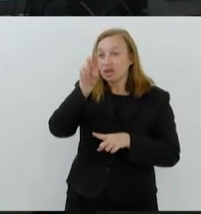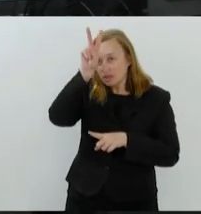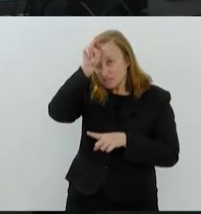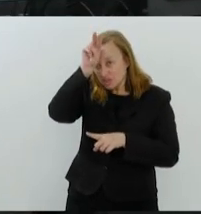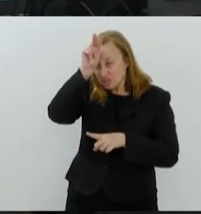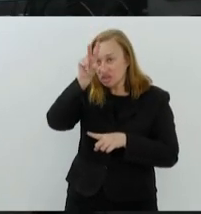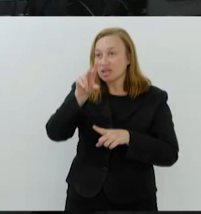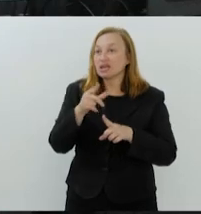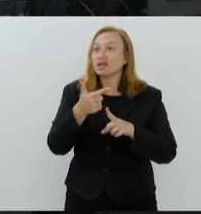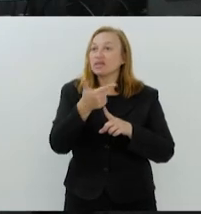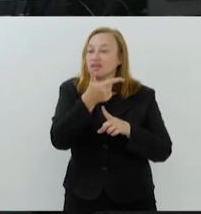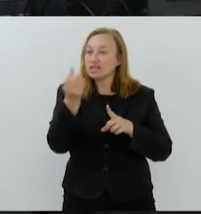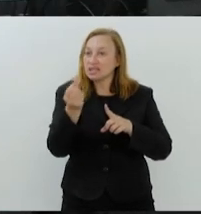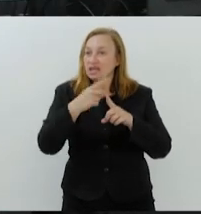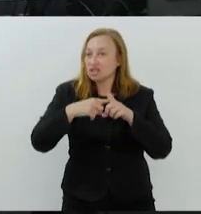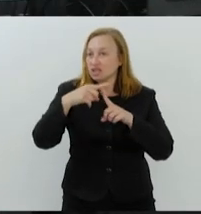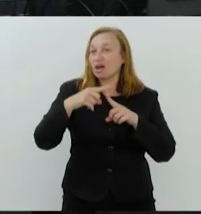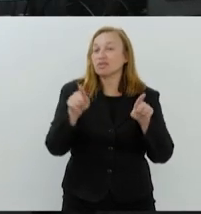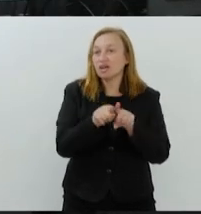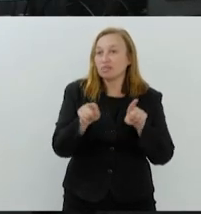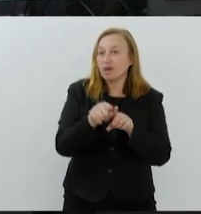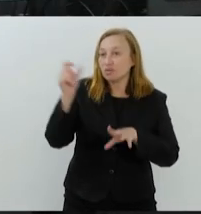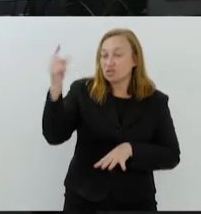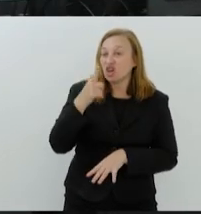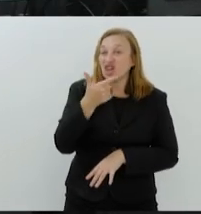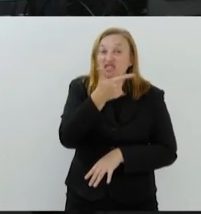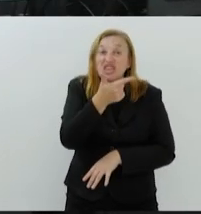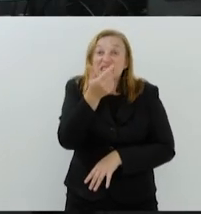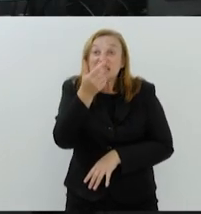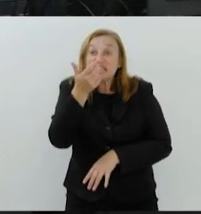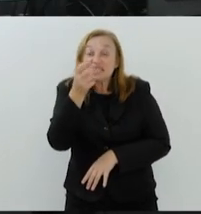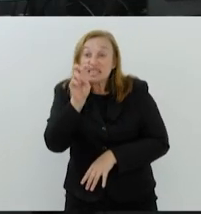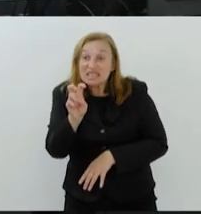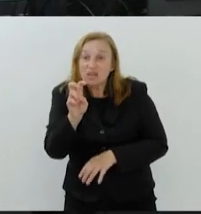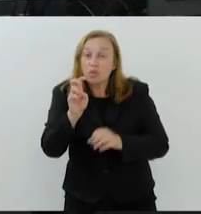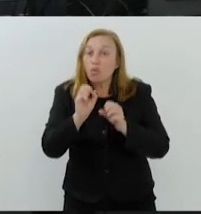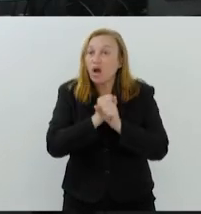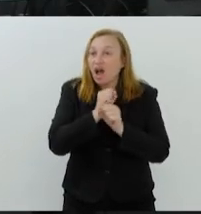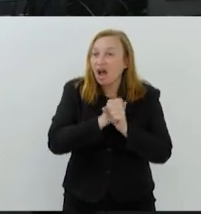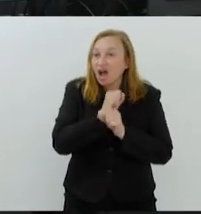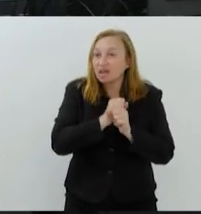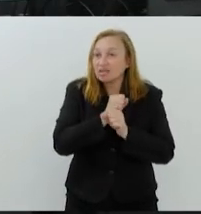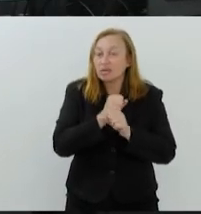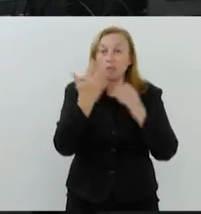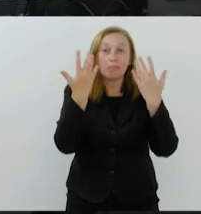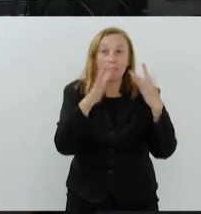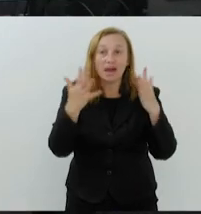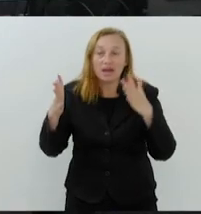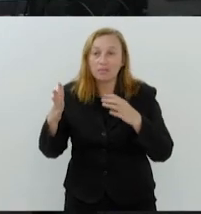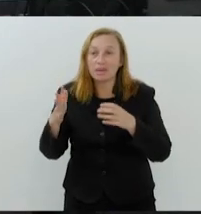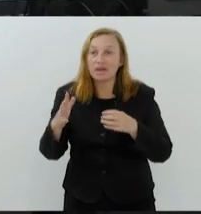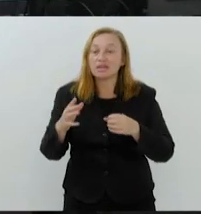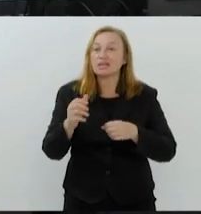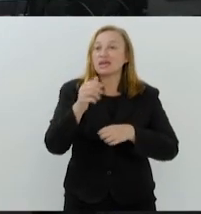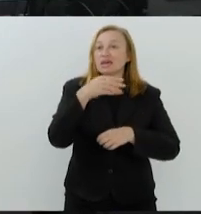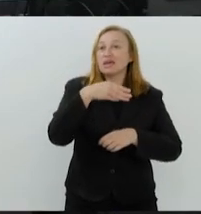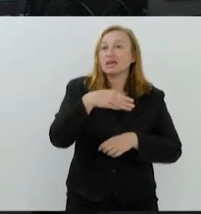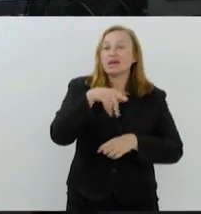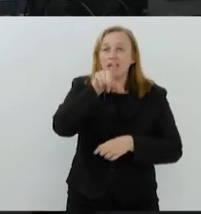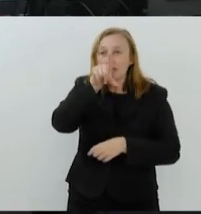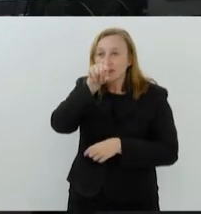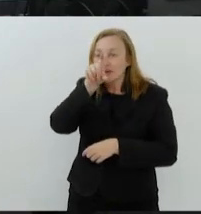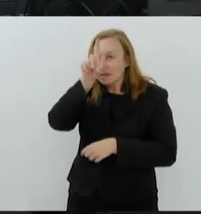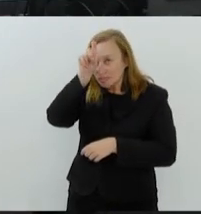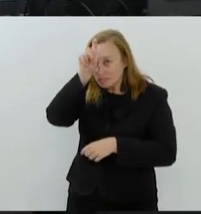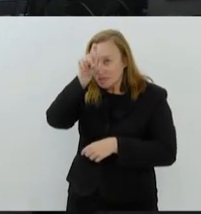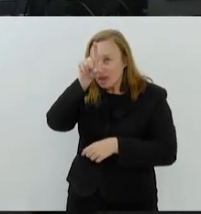com sol, 26 graus. Mesquita que está completando 25 anos de emancipação. Parabéns aos moradores de Mesquita. Vamos ver agora